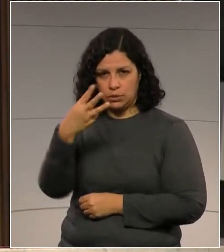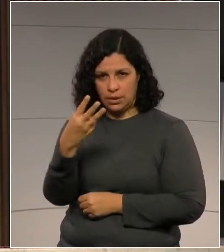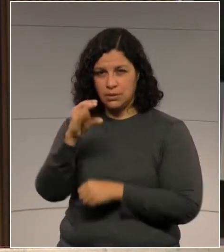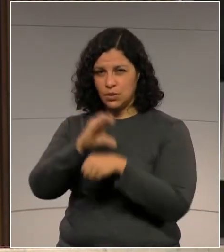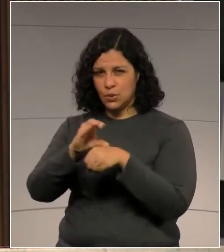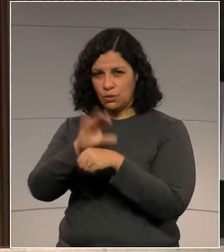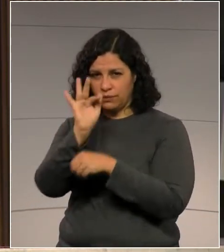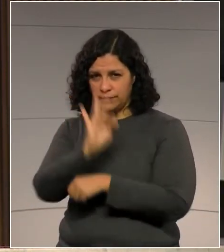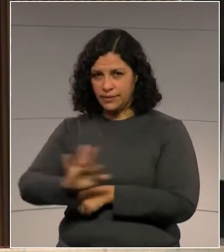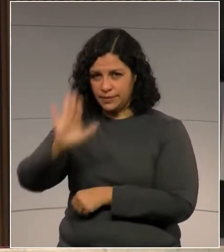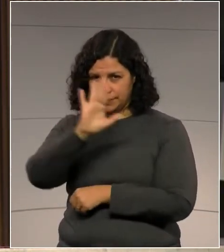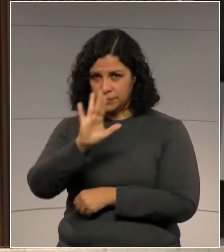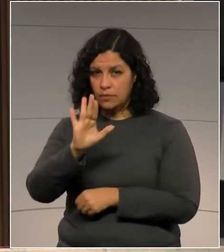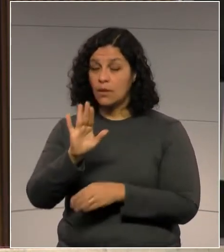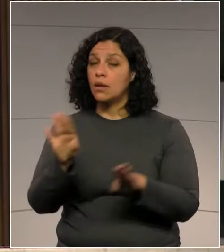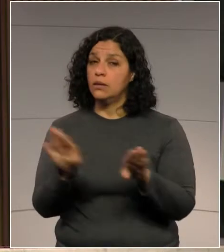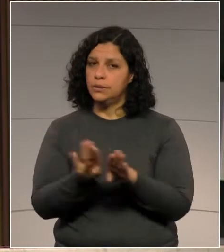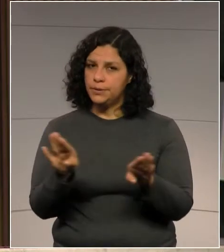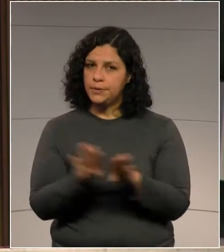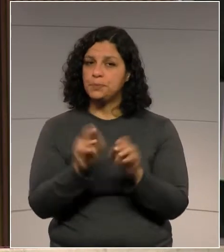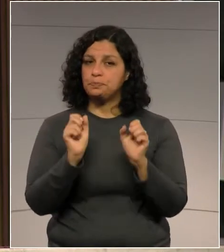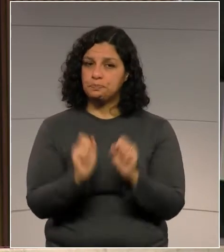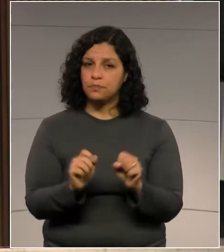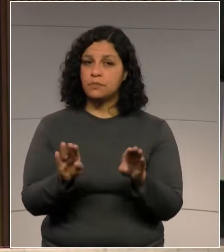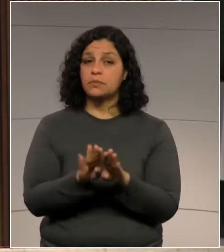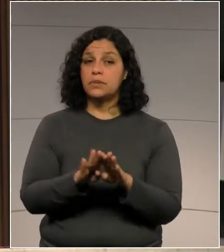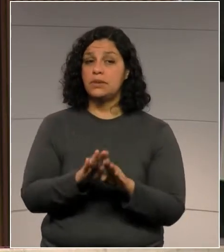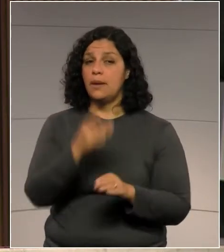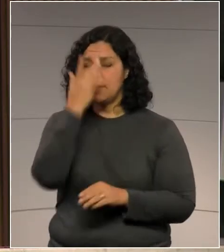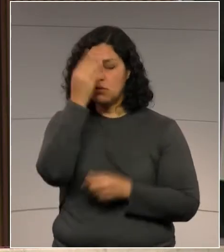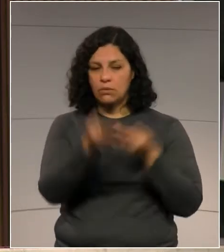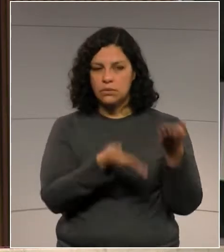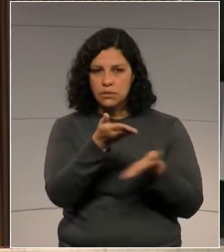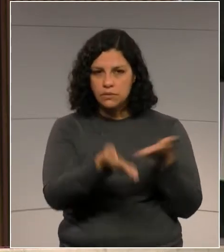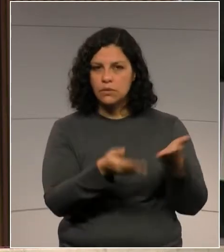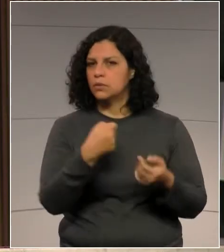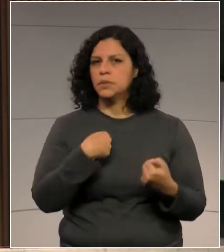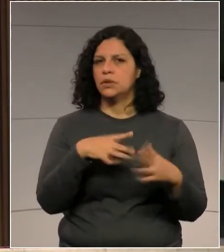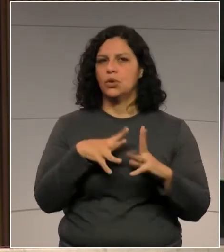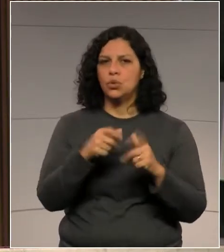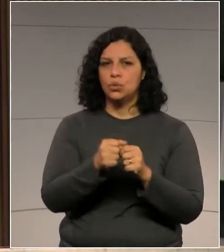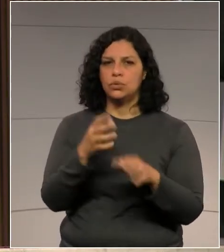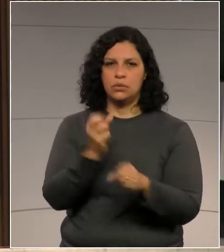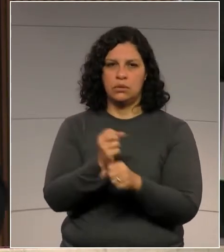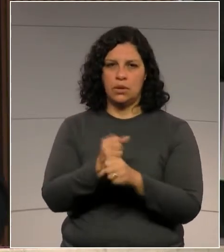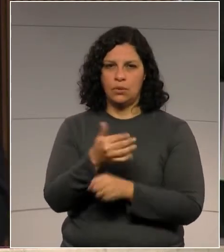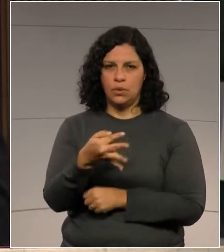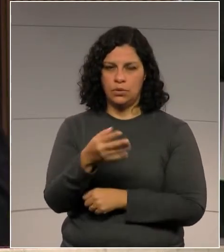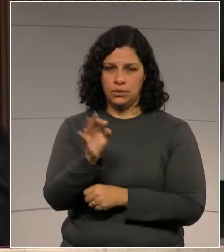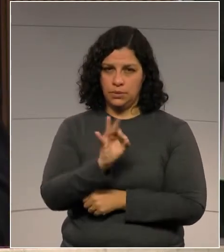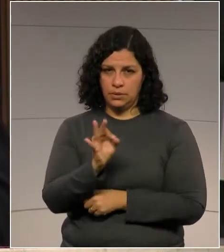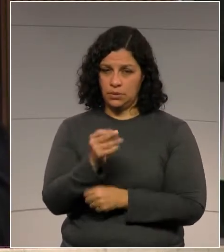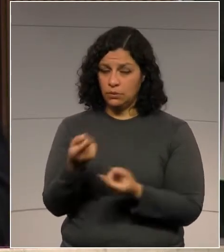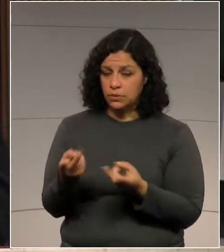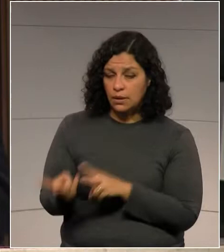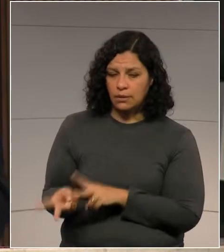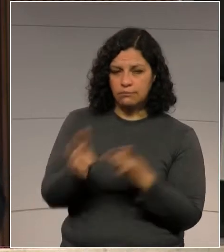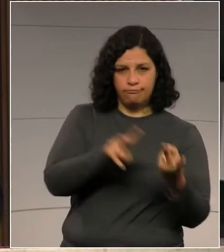quando que não precisa elevar a contribuição do servidor. Isso não foi transcrito para cá.